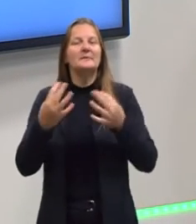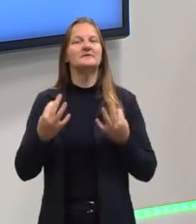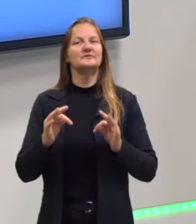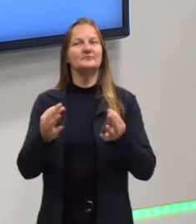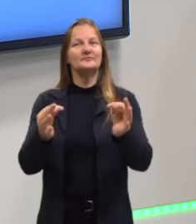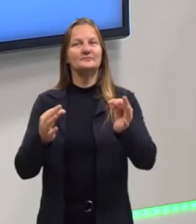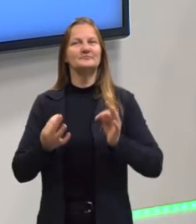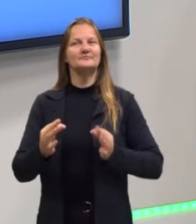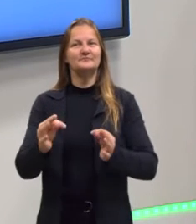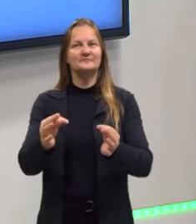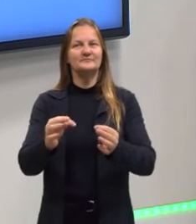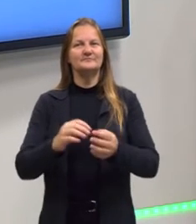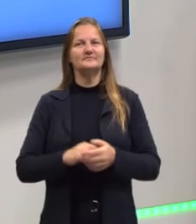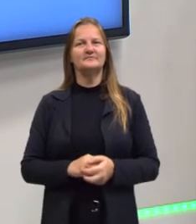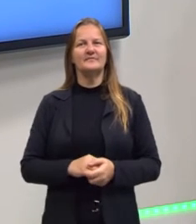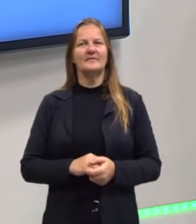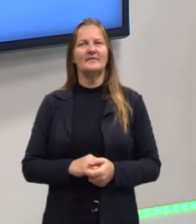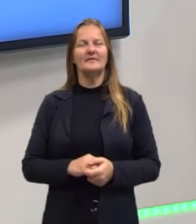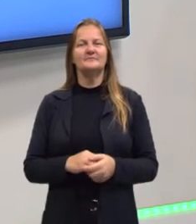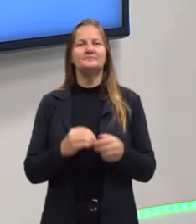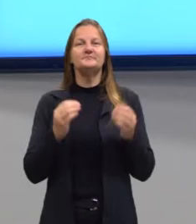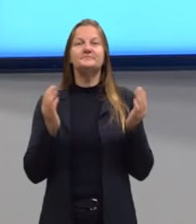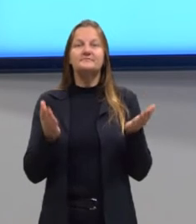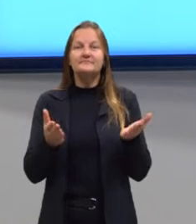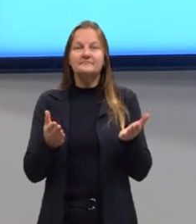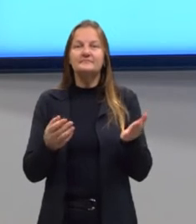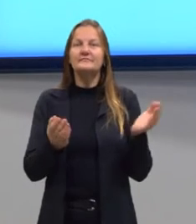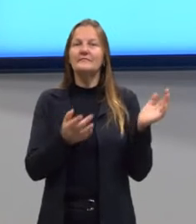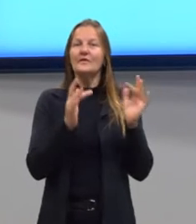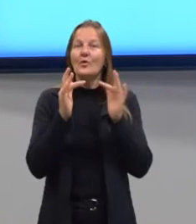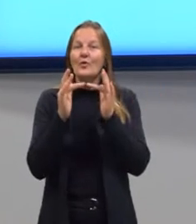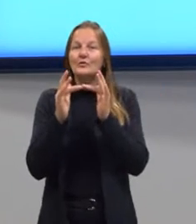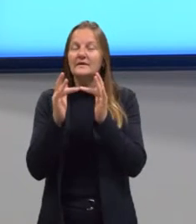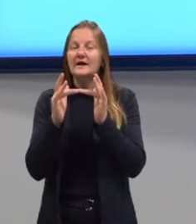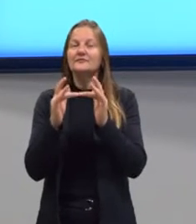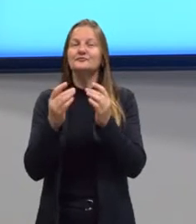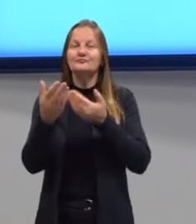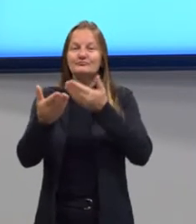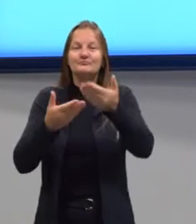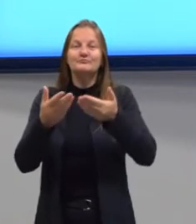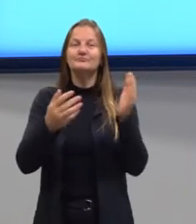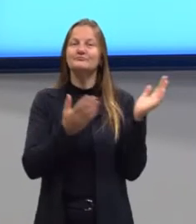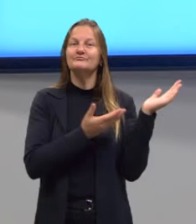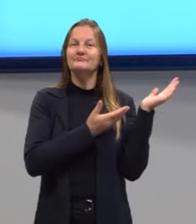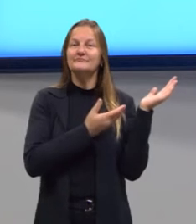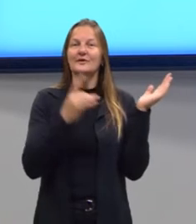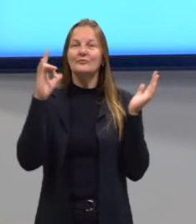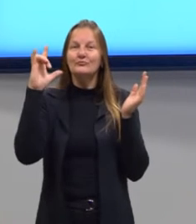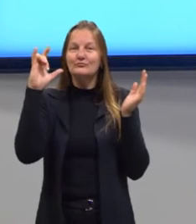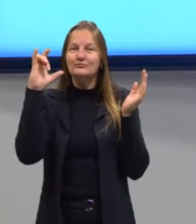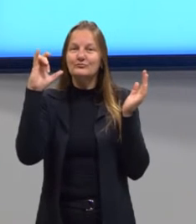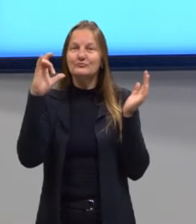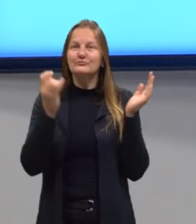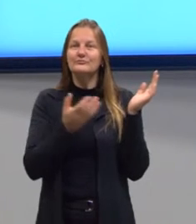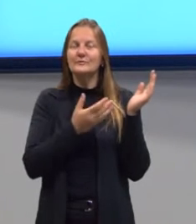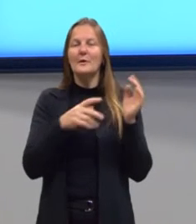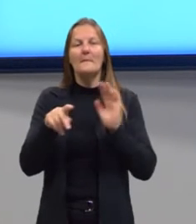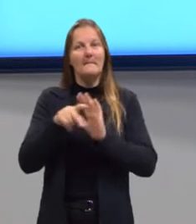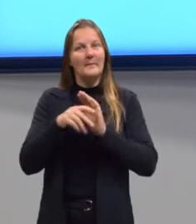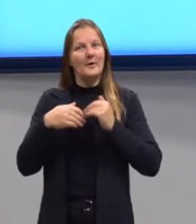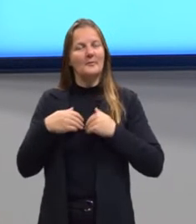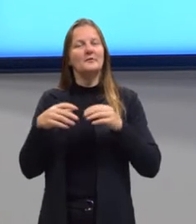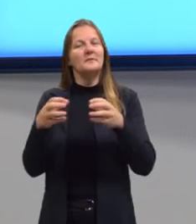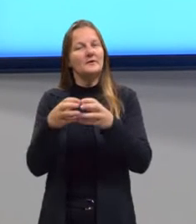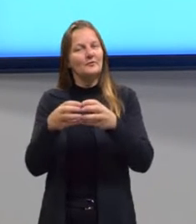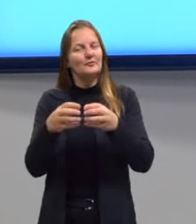tecnologias. Aqui deixo para vocês os contatos, o Instagram, o meu Instagram pessoal e